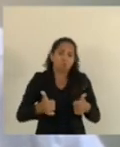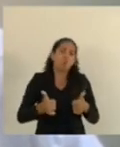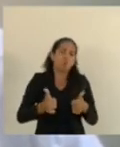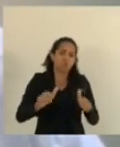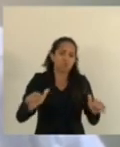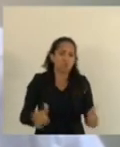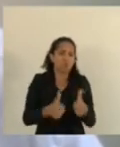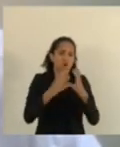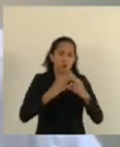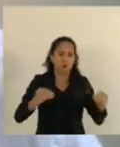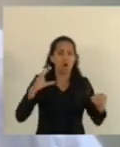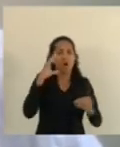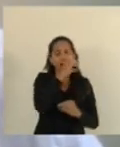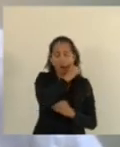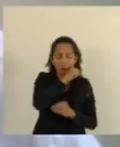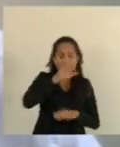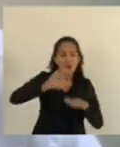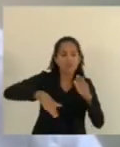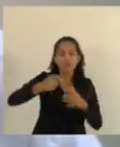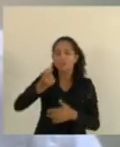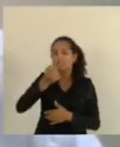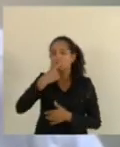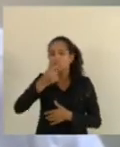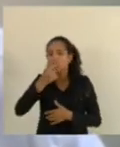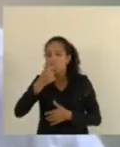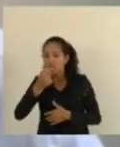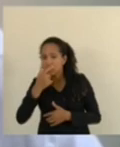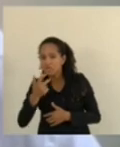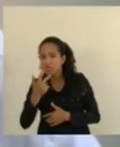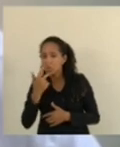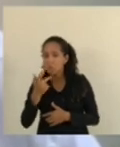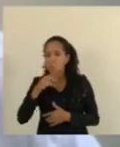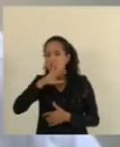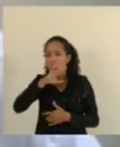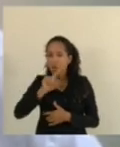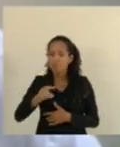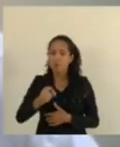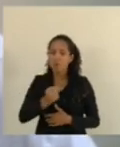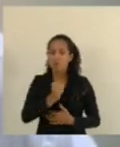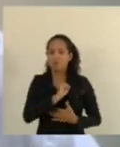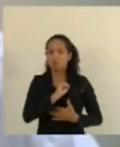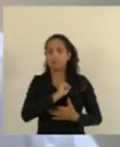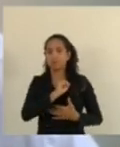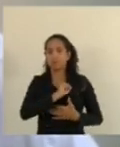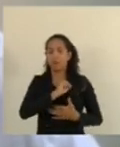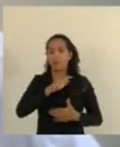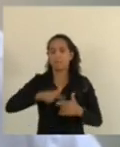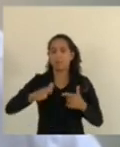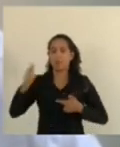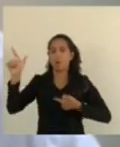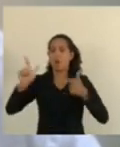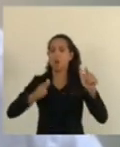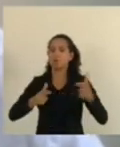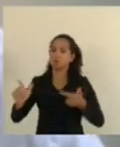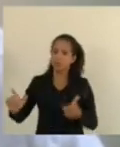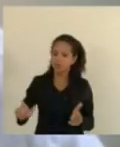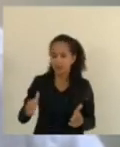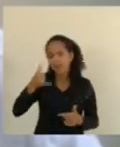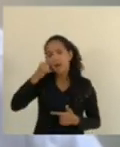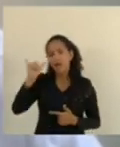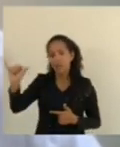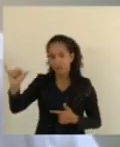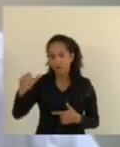às vezes, medicamentos mal indicados podem causar arritmias cardíacas e problemas outros que podem